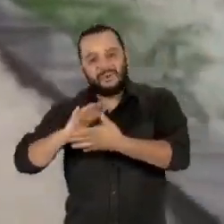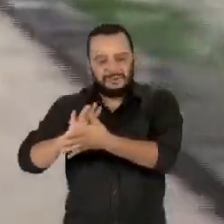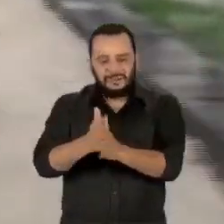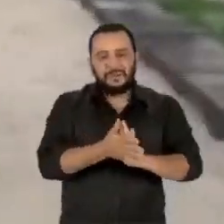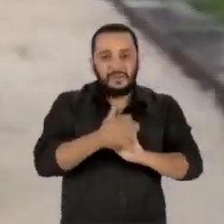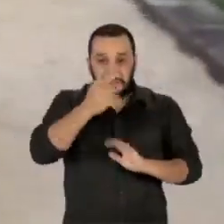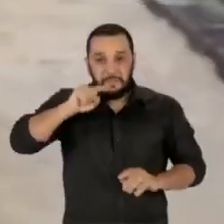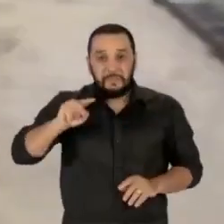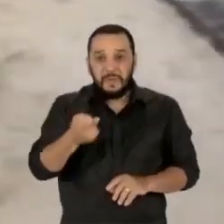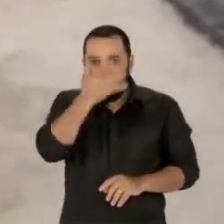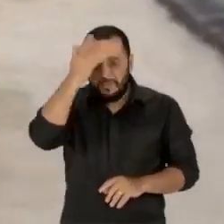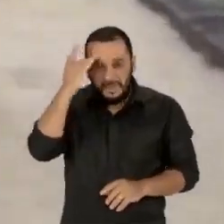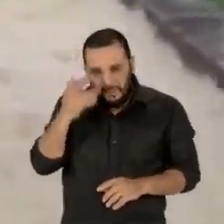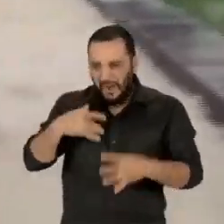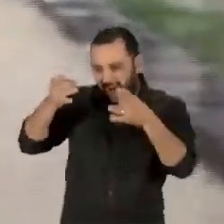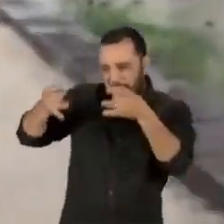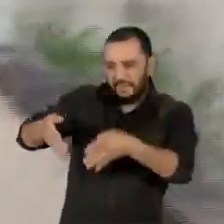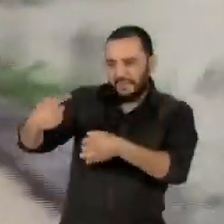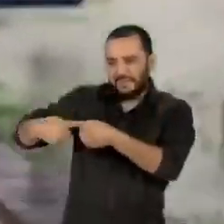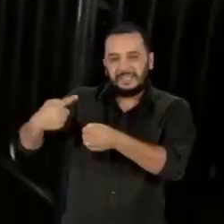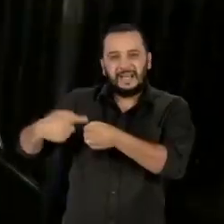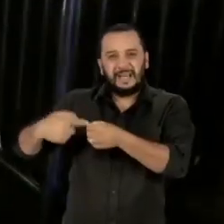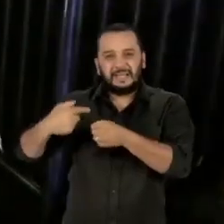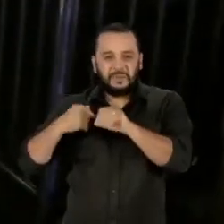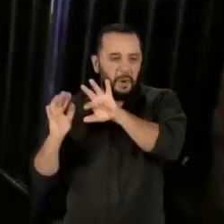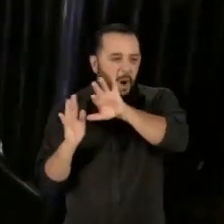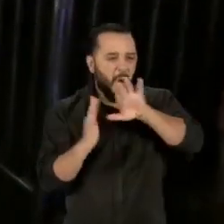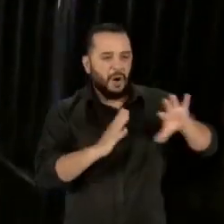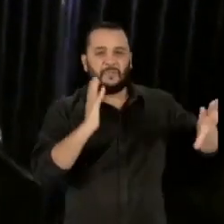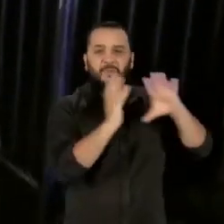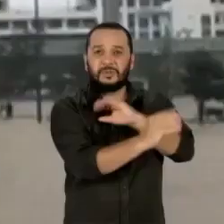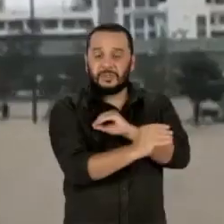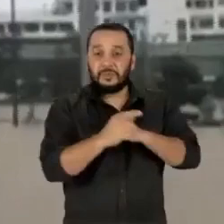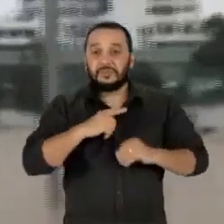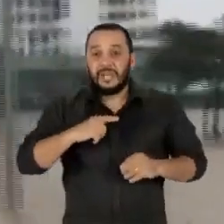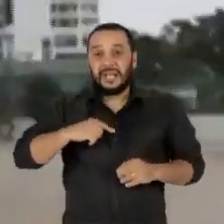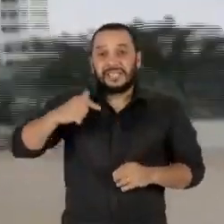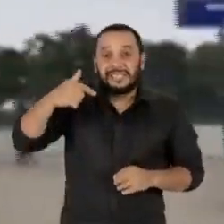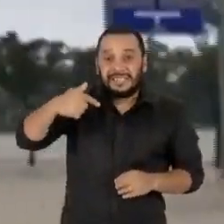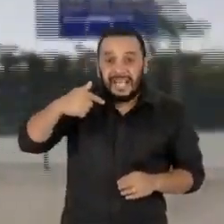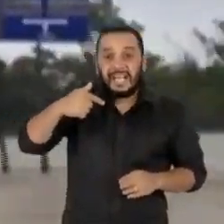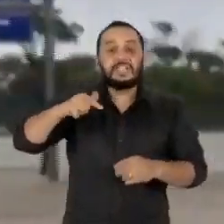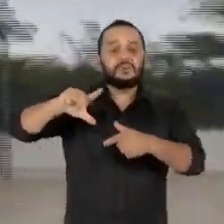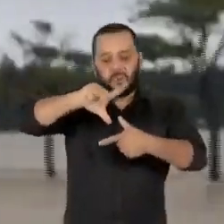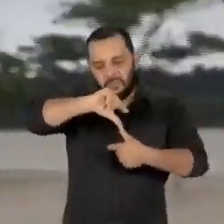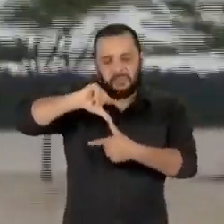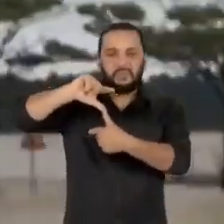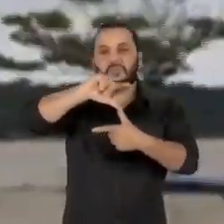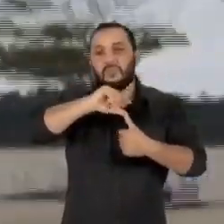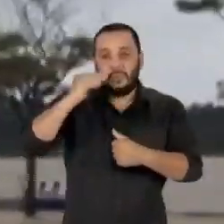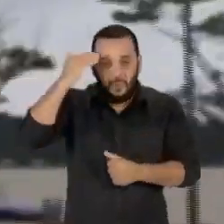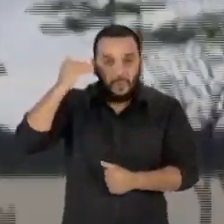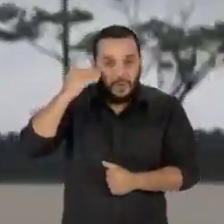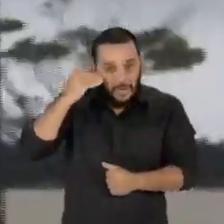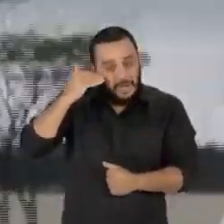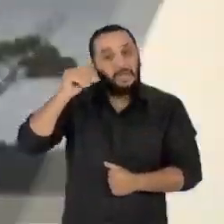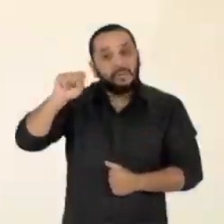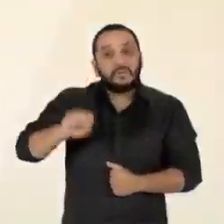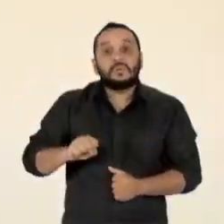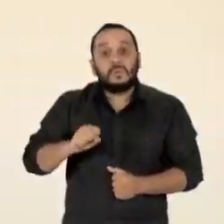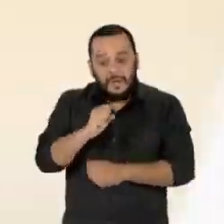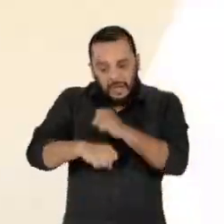obrigadas a abandonar a cidade. O Mitag já é o sétimo tufão a atingir a Península Coreana só neste ano.